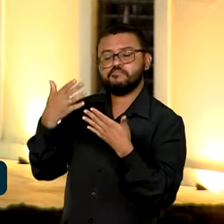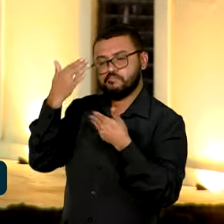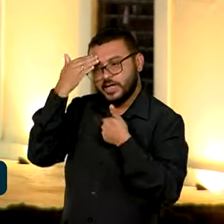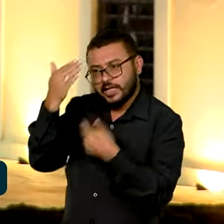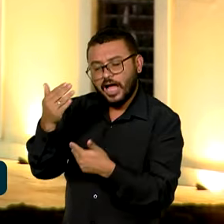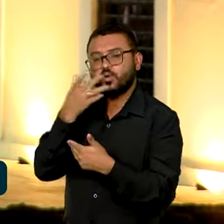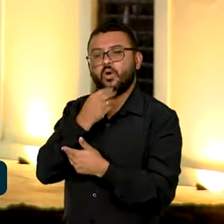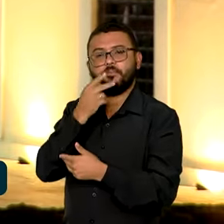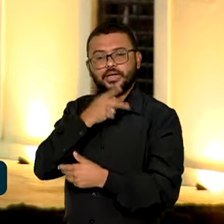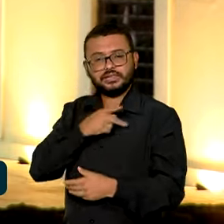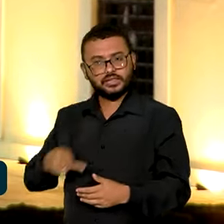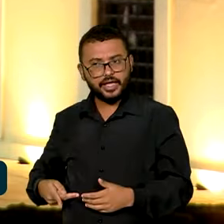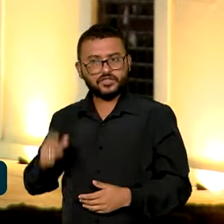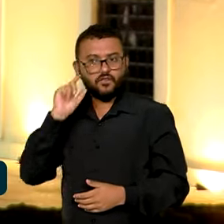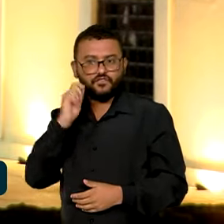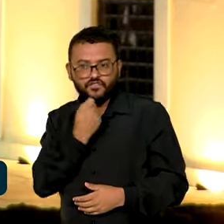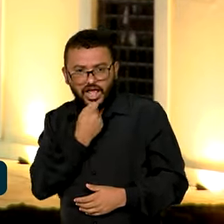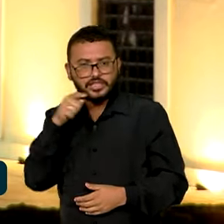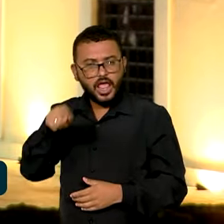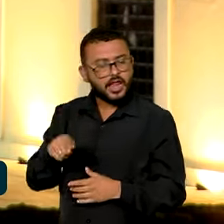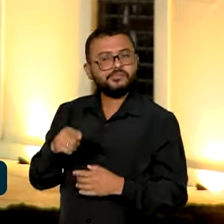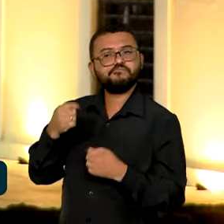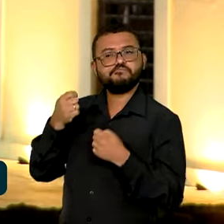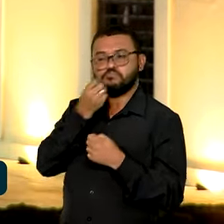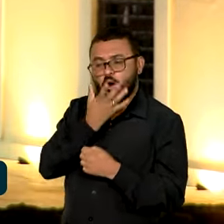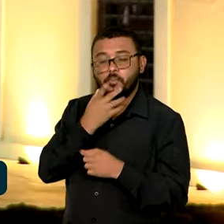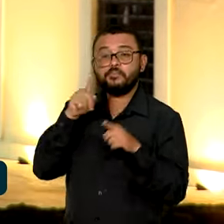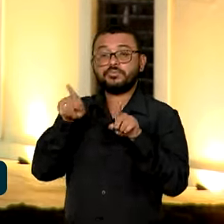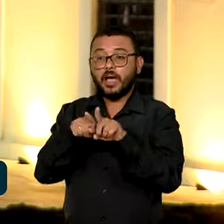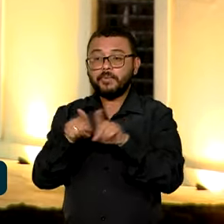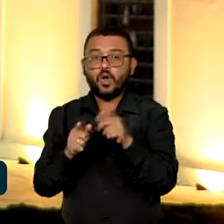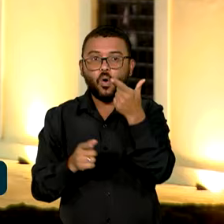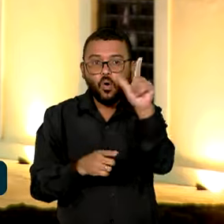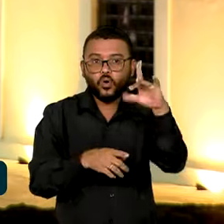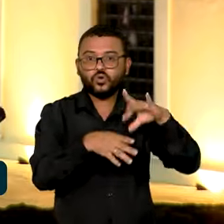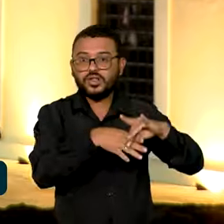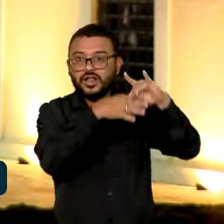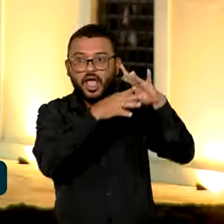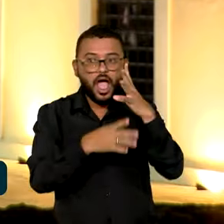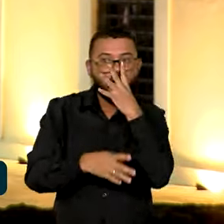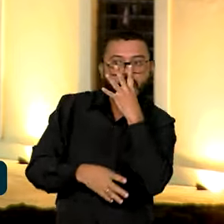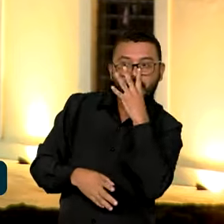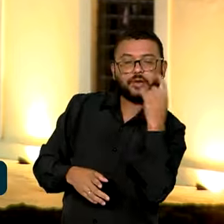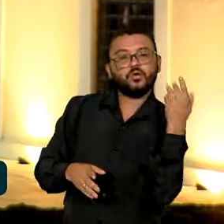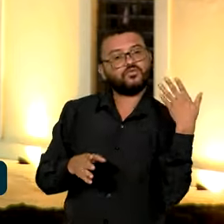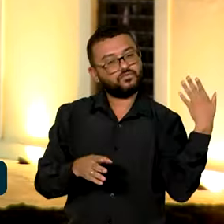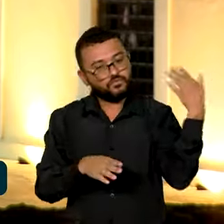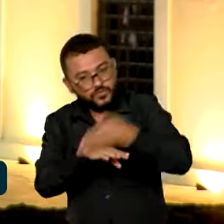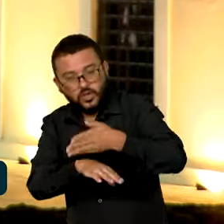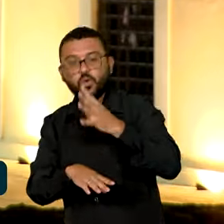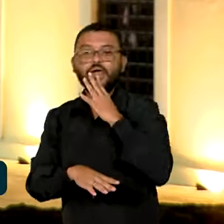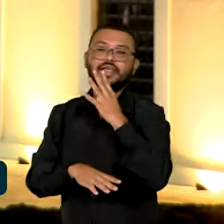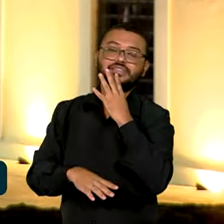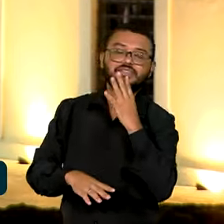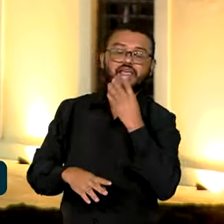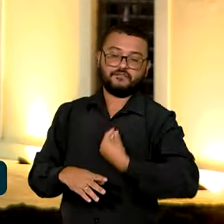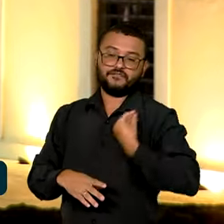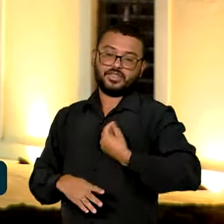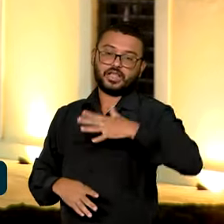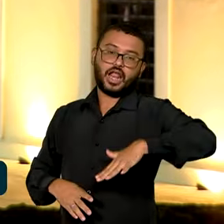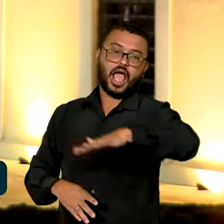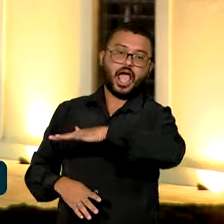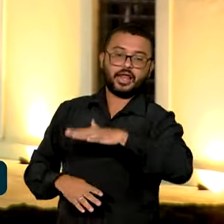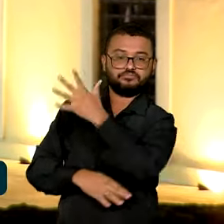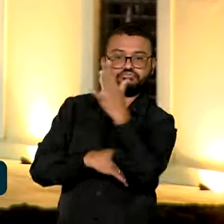ao Brasil e disse que ela deve servir de exemplo aos demais líderes mundiais para que eles conheçam a Amazônia e como vivem as pessoas